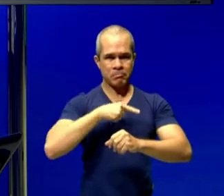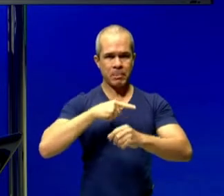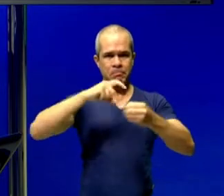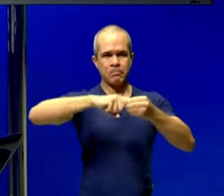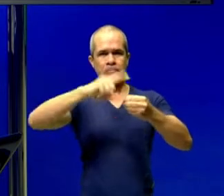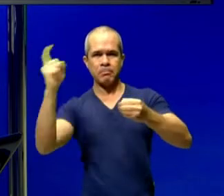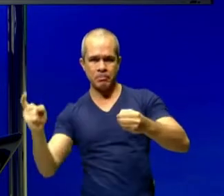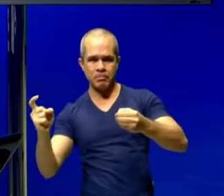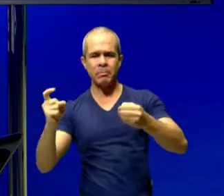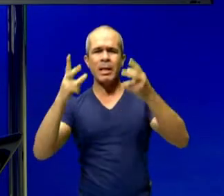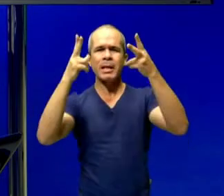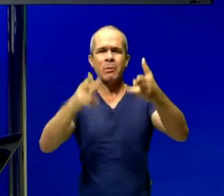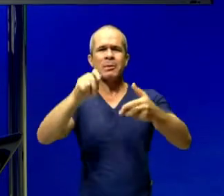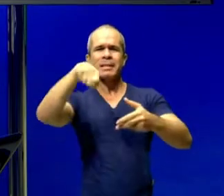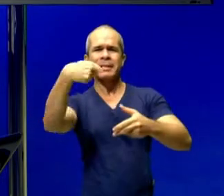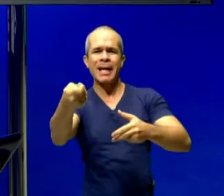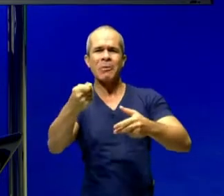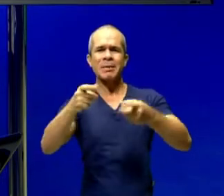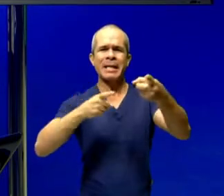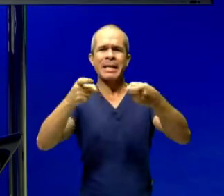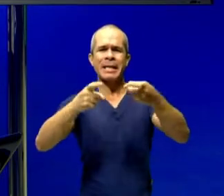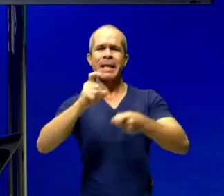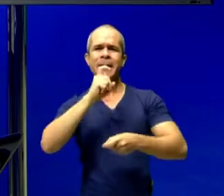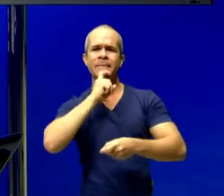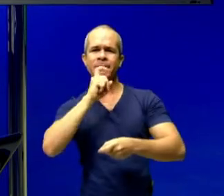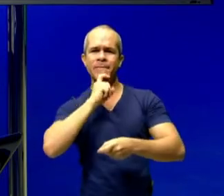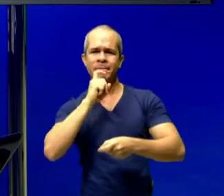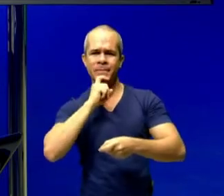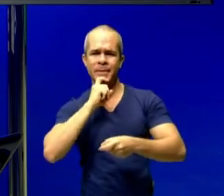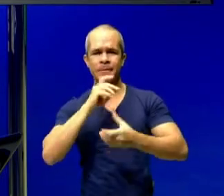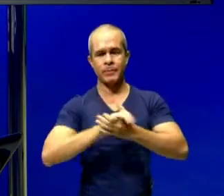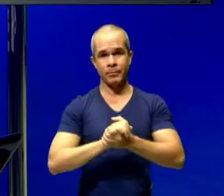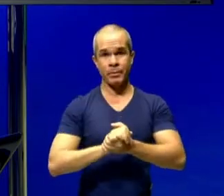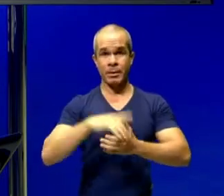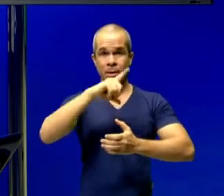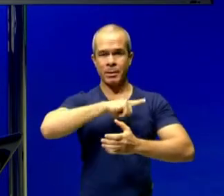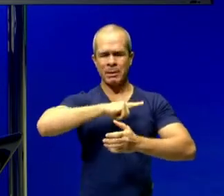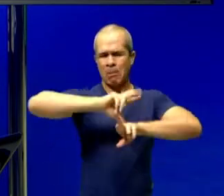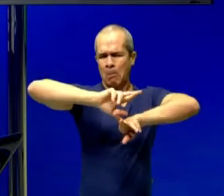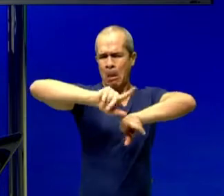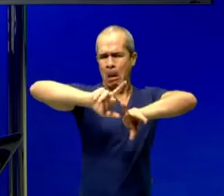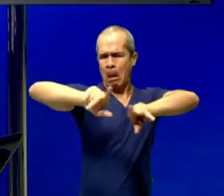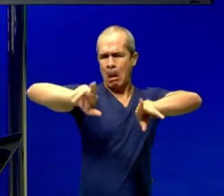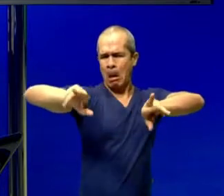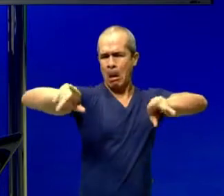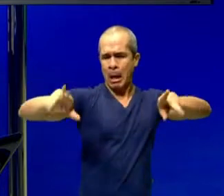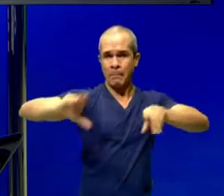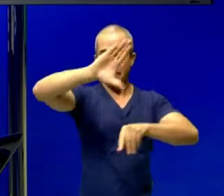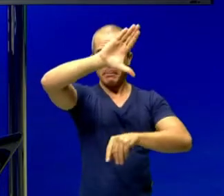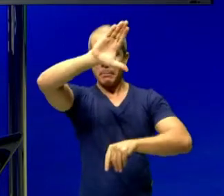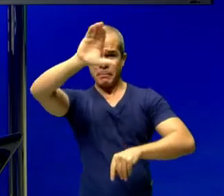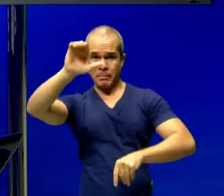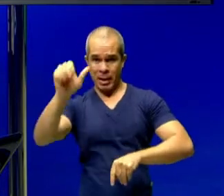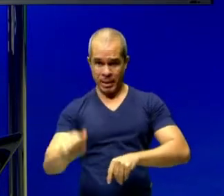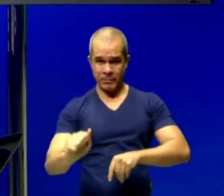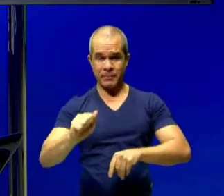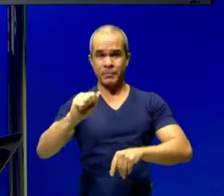guerra fria e eclode na África inúmeros processos e lutas de independência,